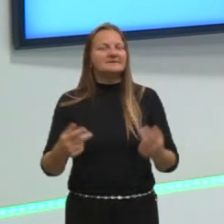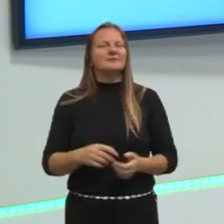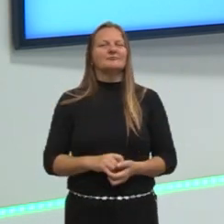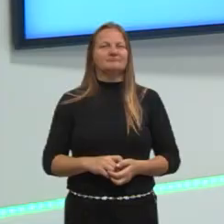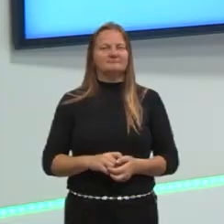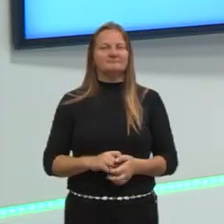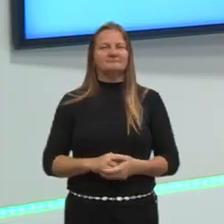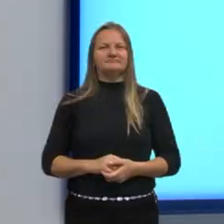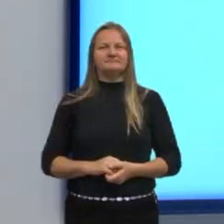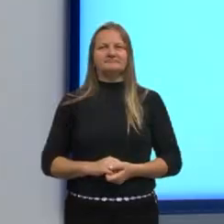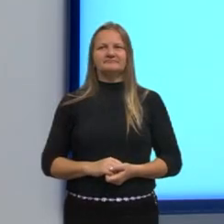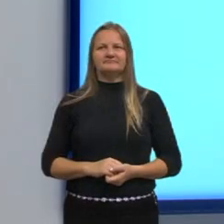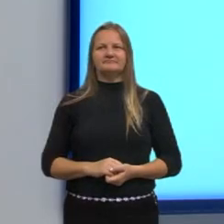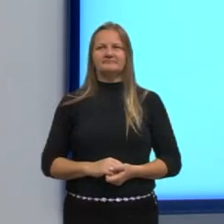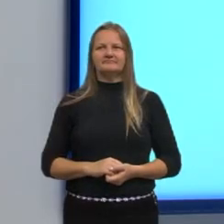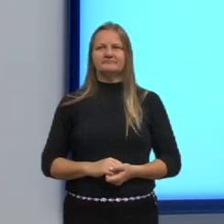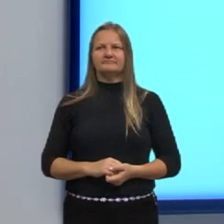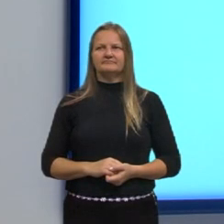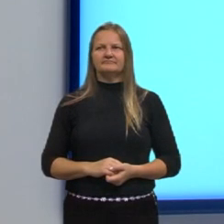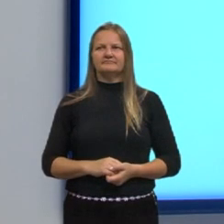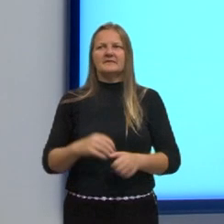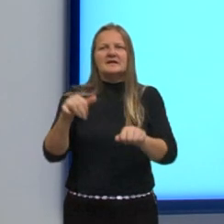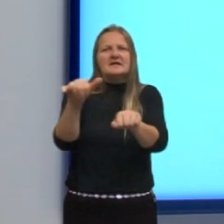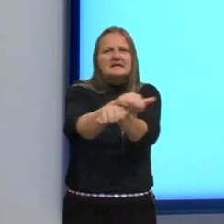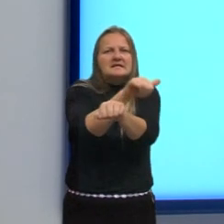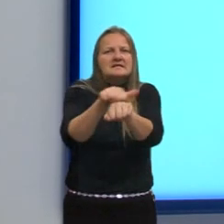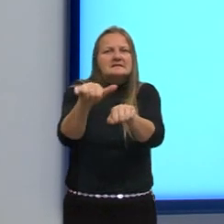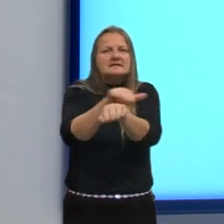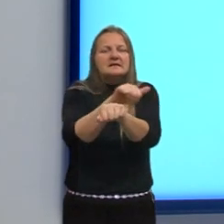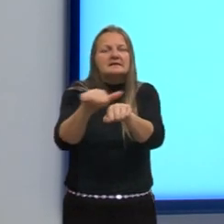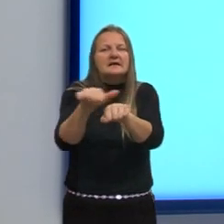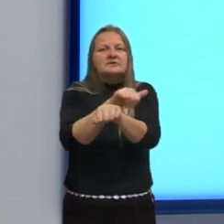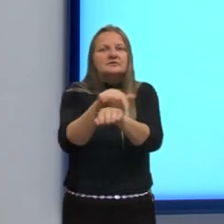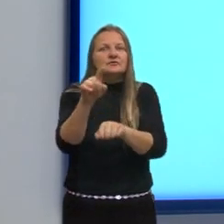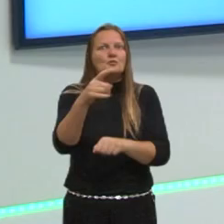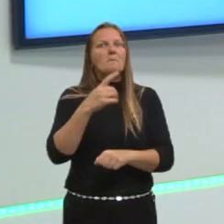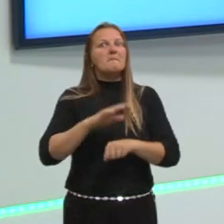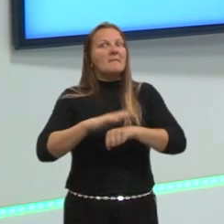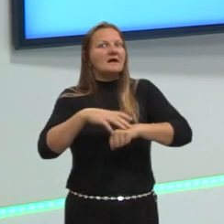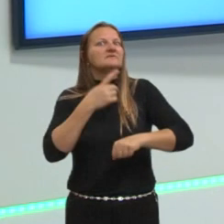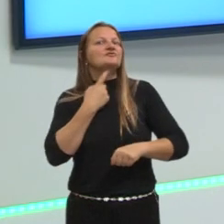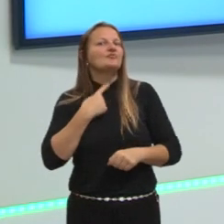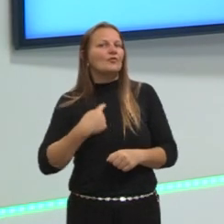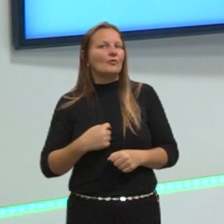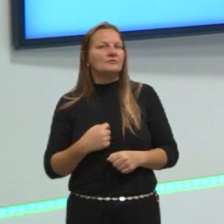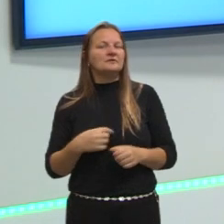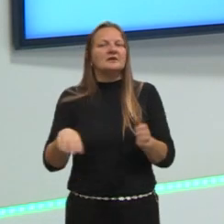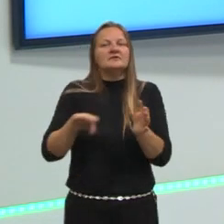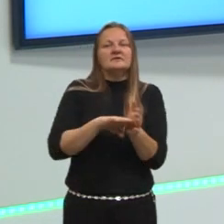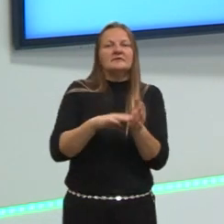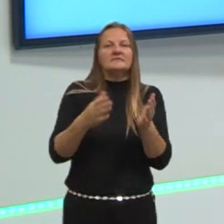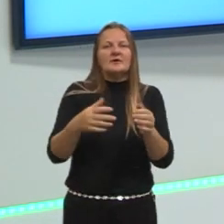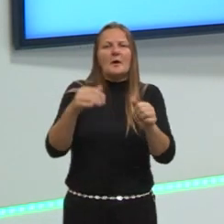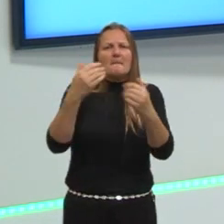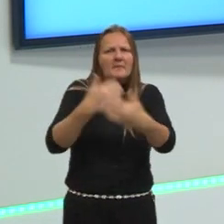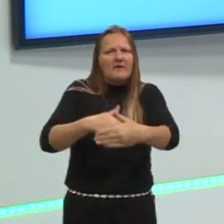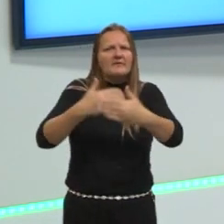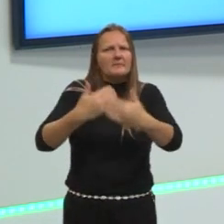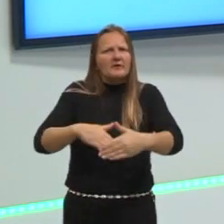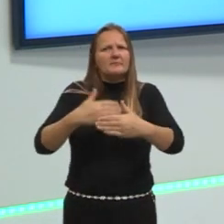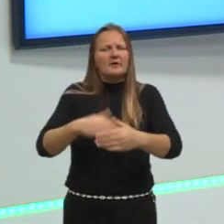véspera. Tem as suas estratégias de prova favorita. Bom, vocês chegaram até aqui através de muitas provas, né?